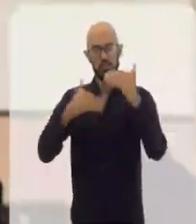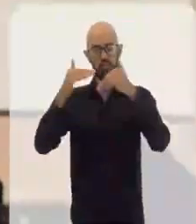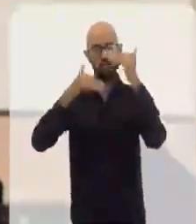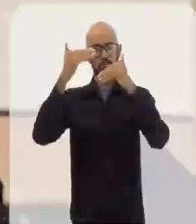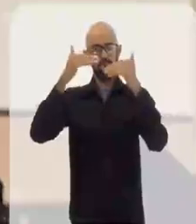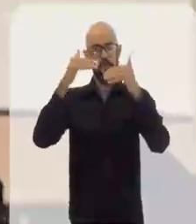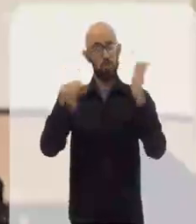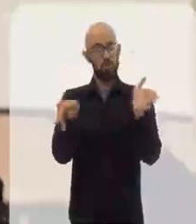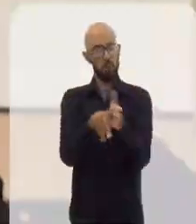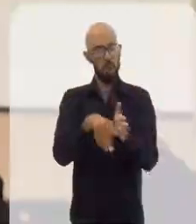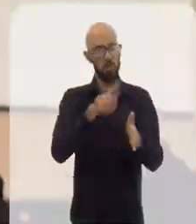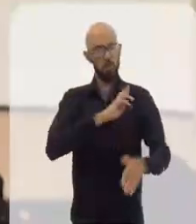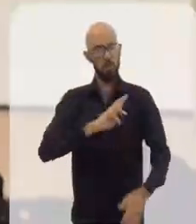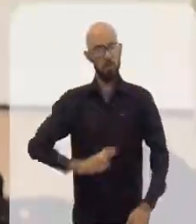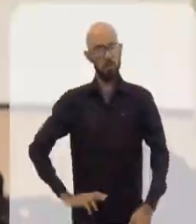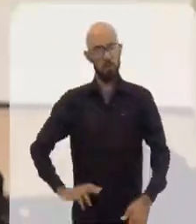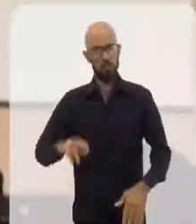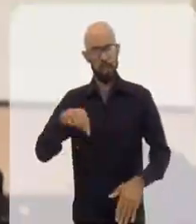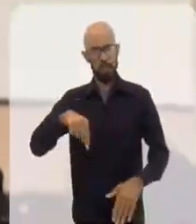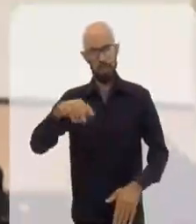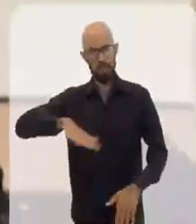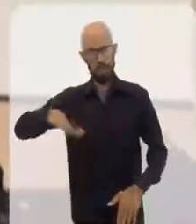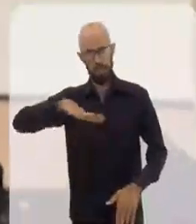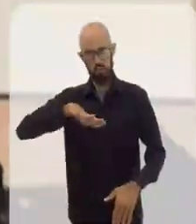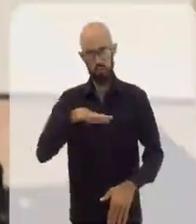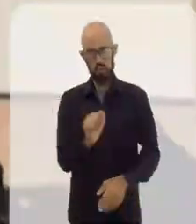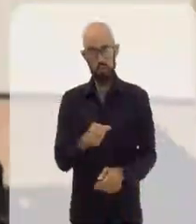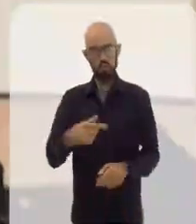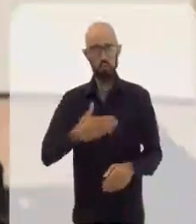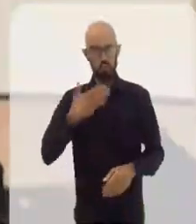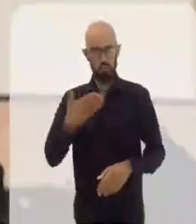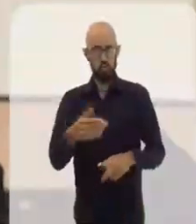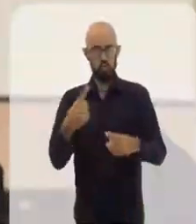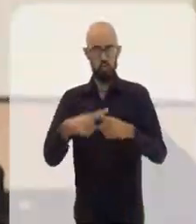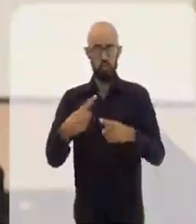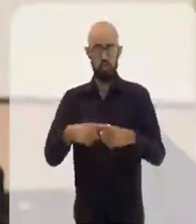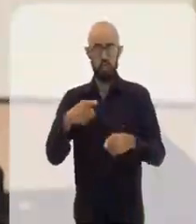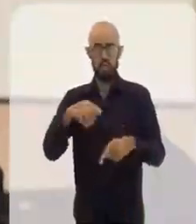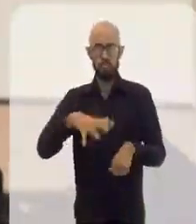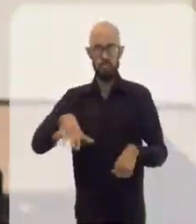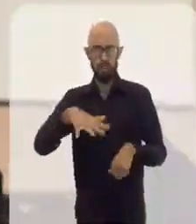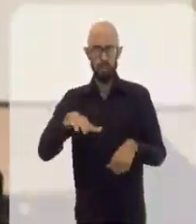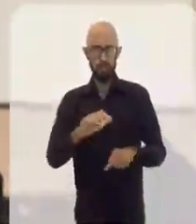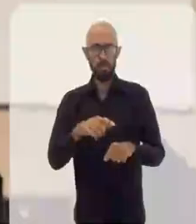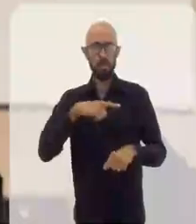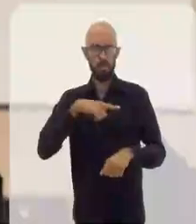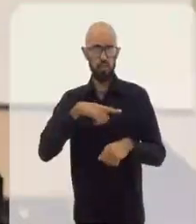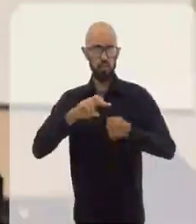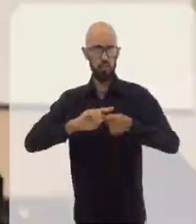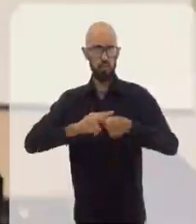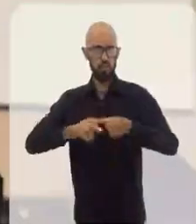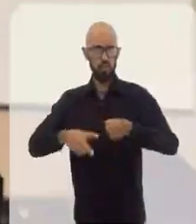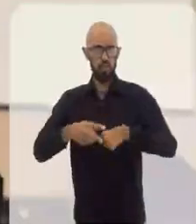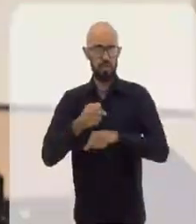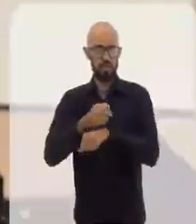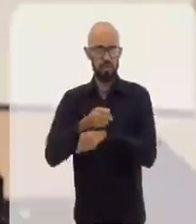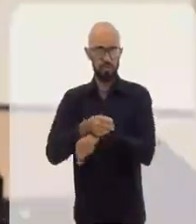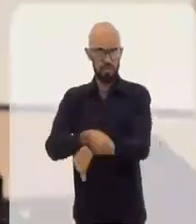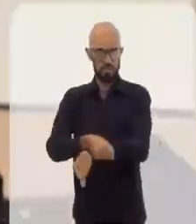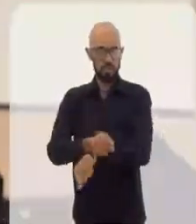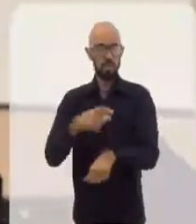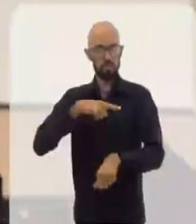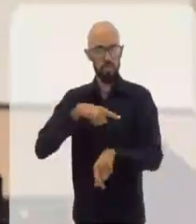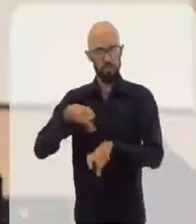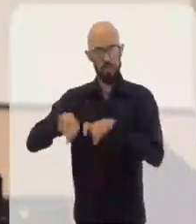queriam trazer o desenvolvimento republicano para a região. E isso deu um baque, porque era uma região ainda com os